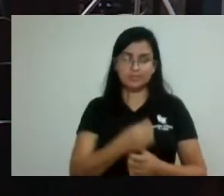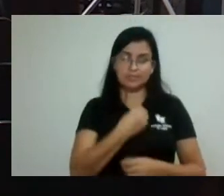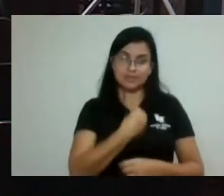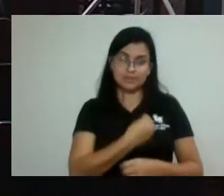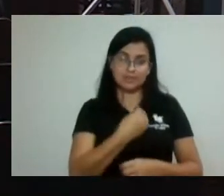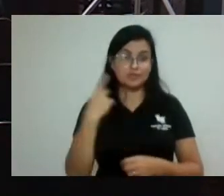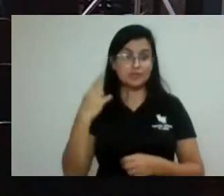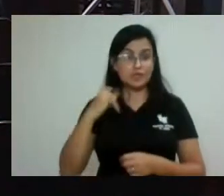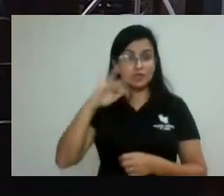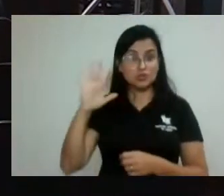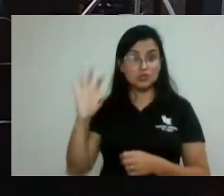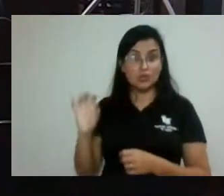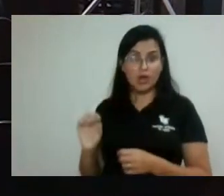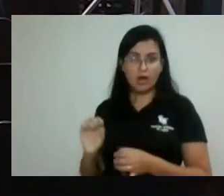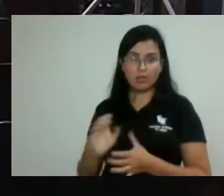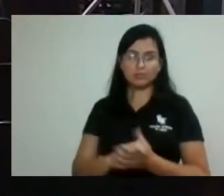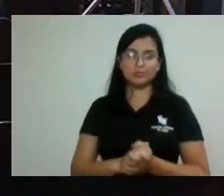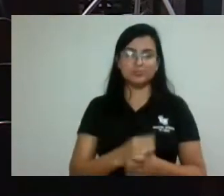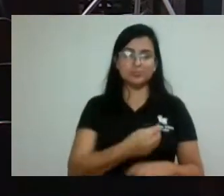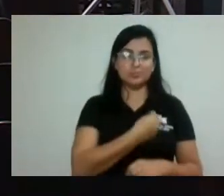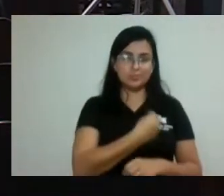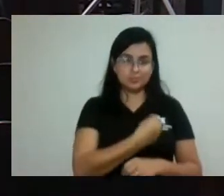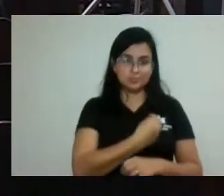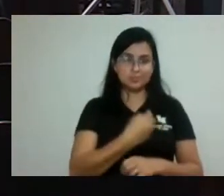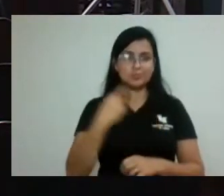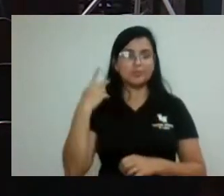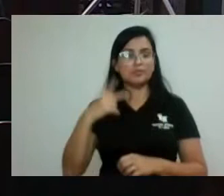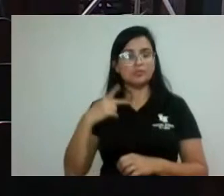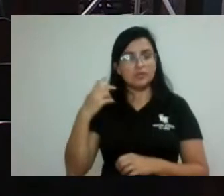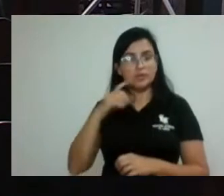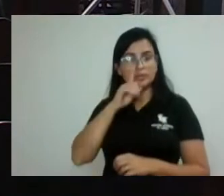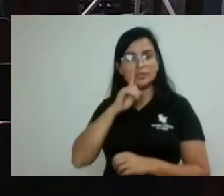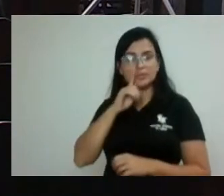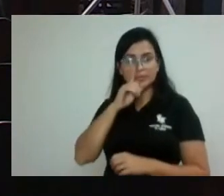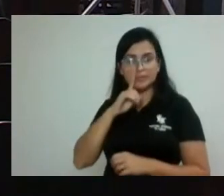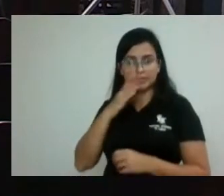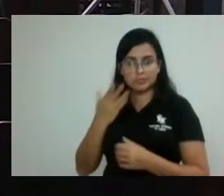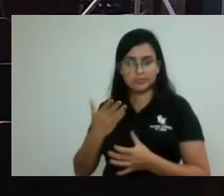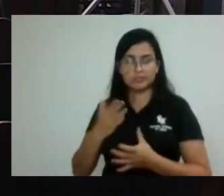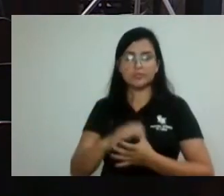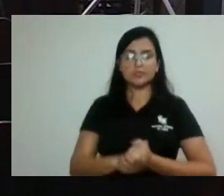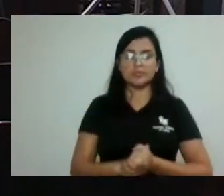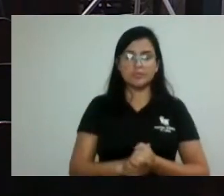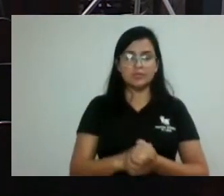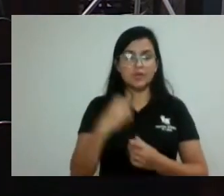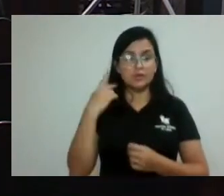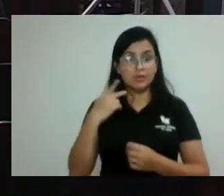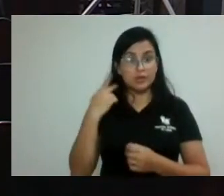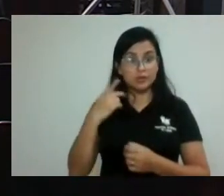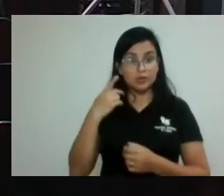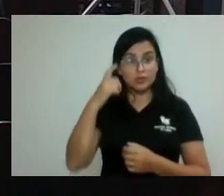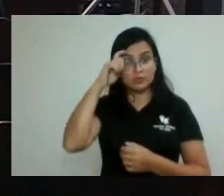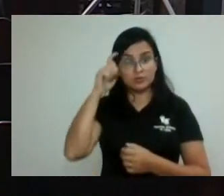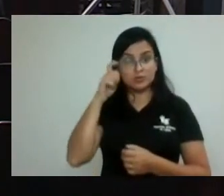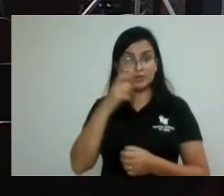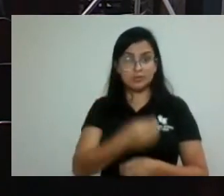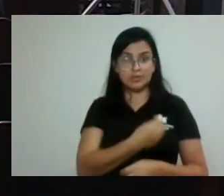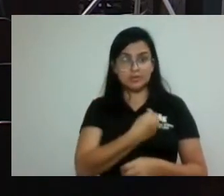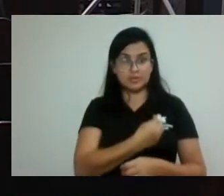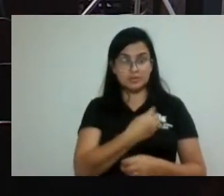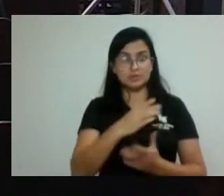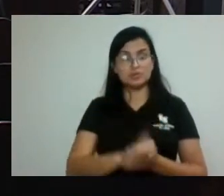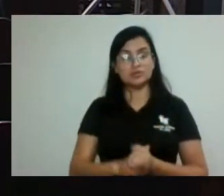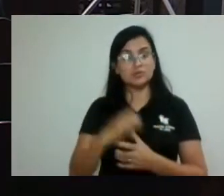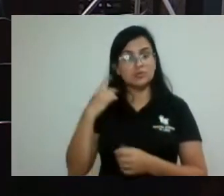Antoniol. Presente, excelência. Vereador Engenheiro Zé Março Garotinho. Vereador Julinho Rossioli. Presente, excelência. Vereador presidente dessa casa,